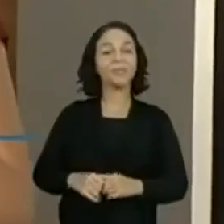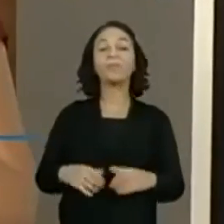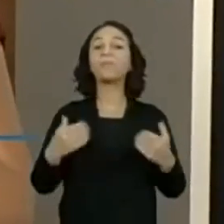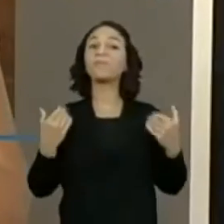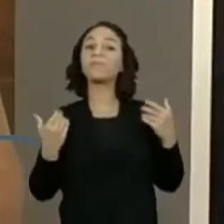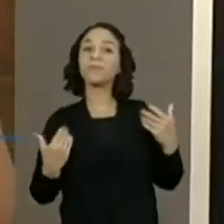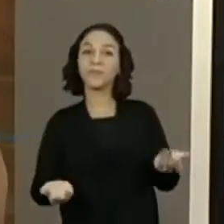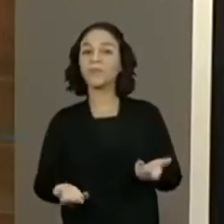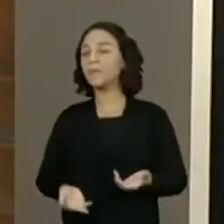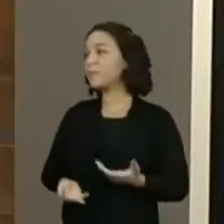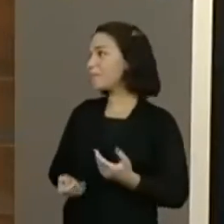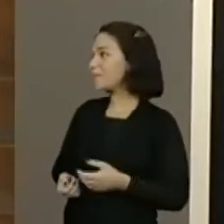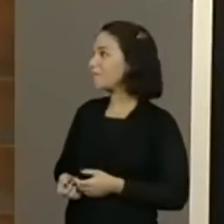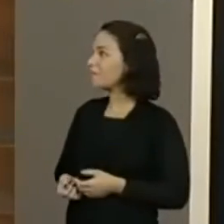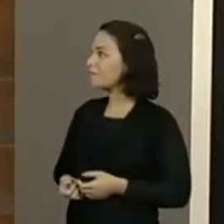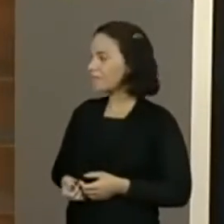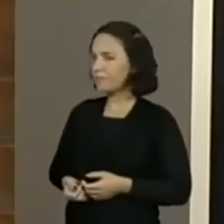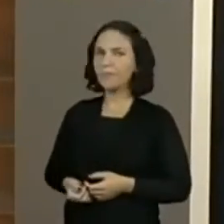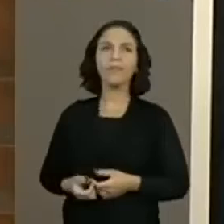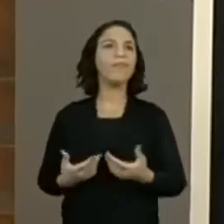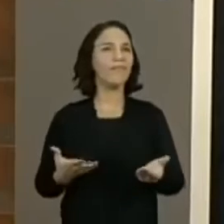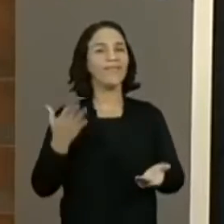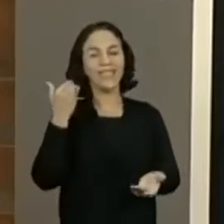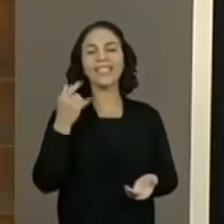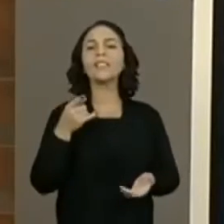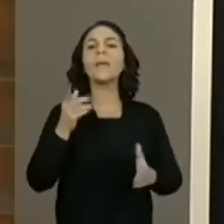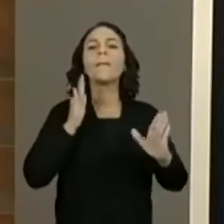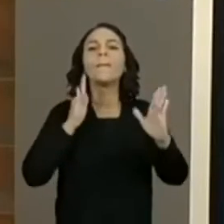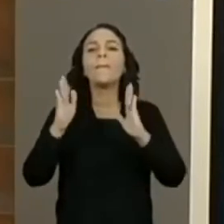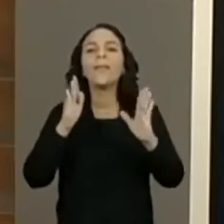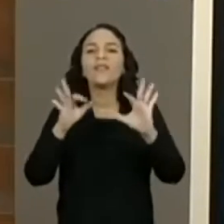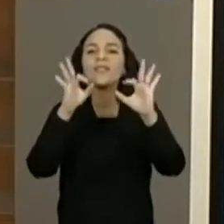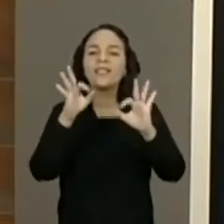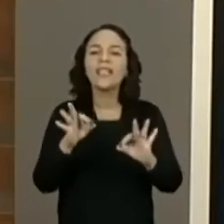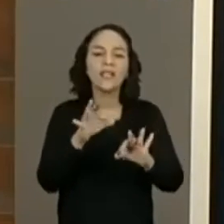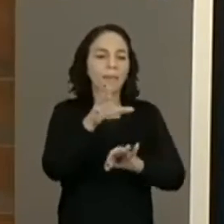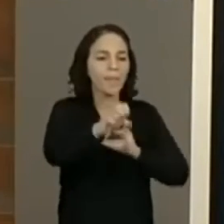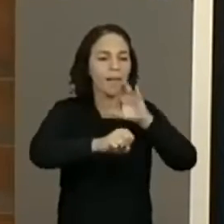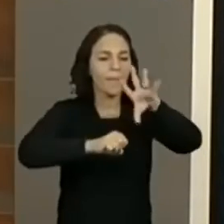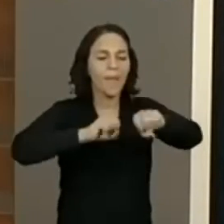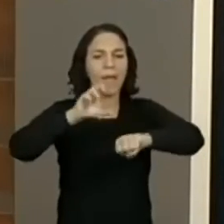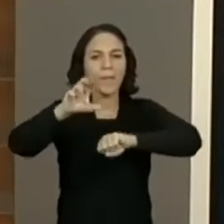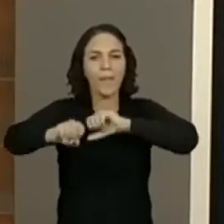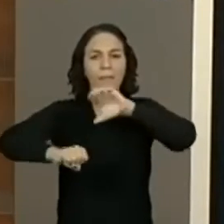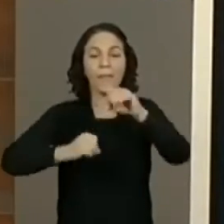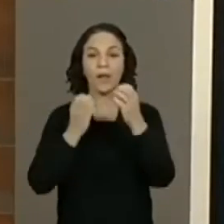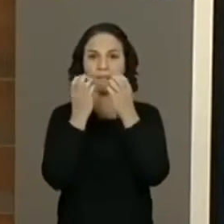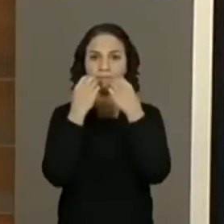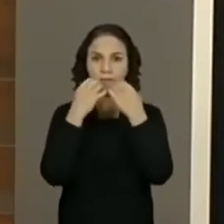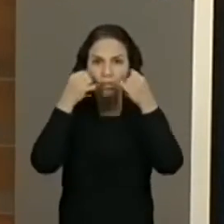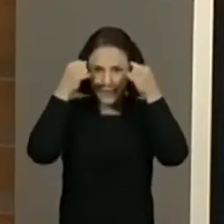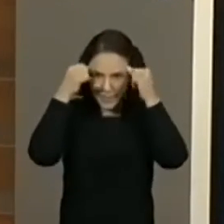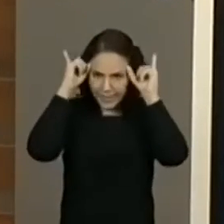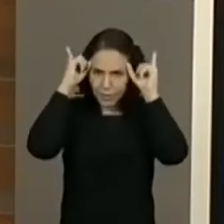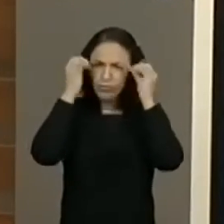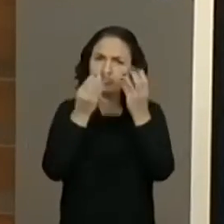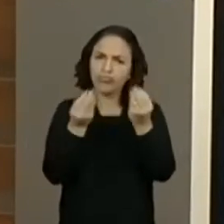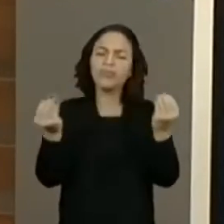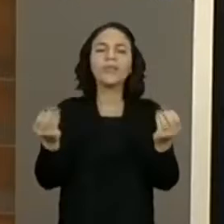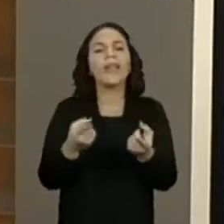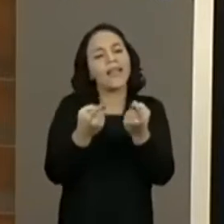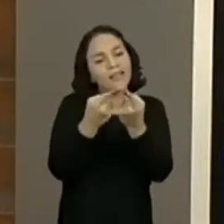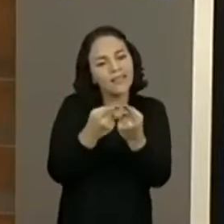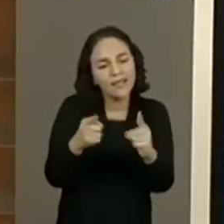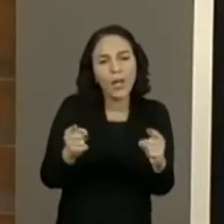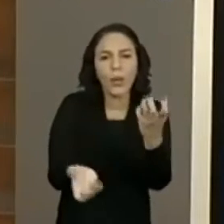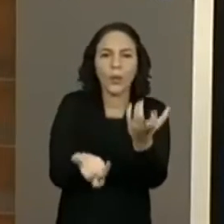o que nós fazíamos? Sempre, quando era aquela época da colheita do milho, nós colhíamos muito milho lá no sítio. E aí nós assávamos,